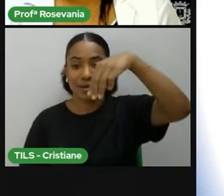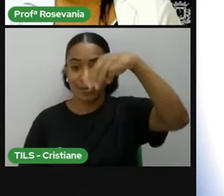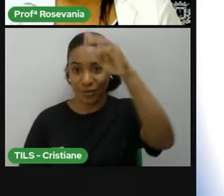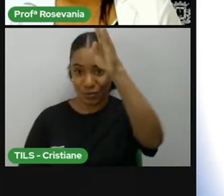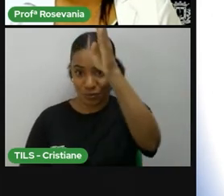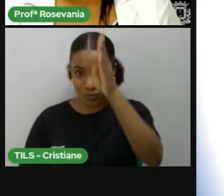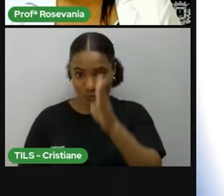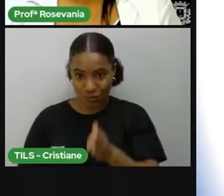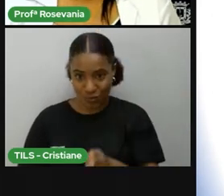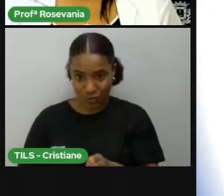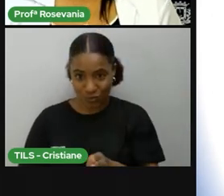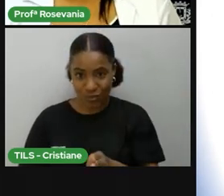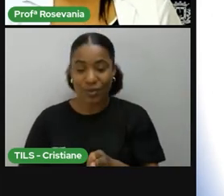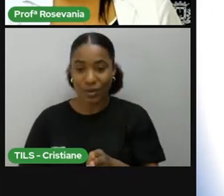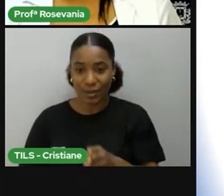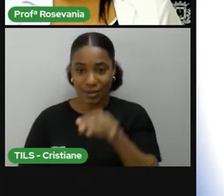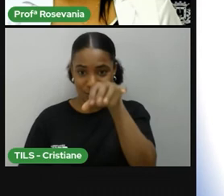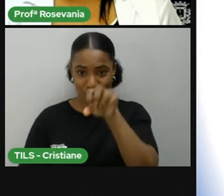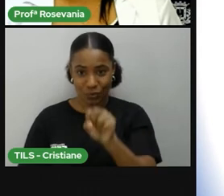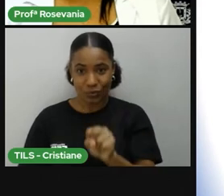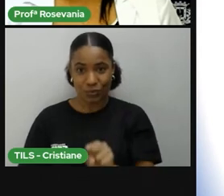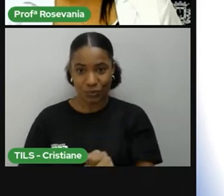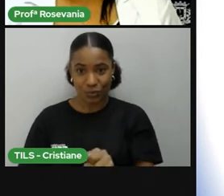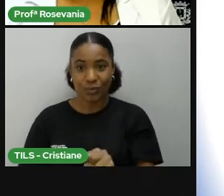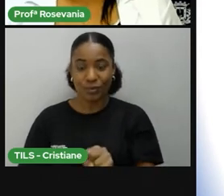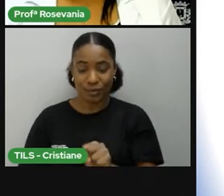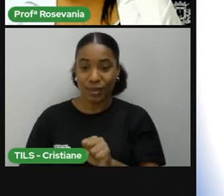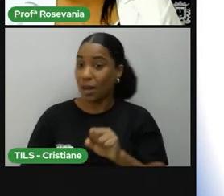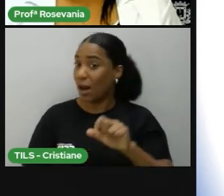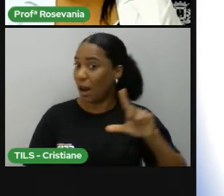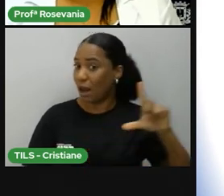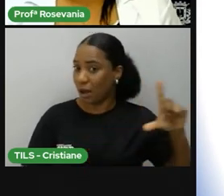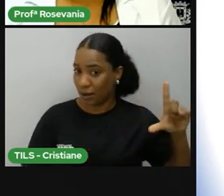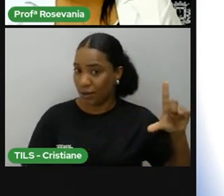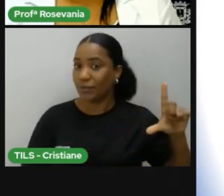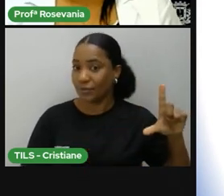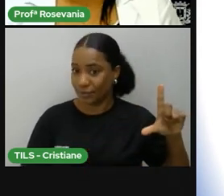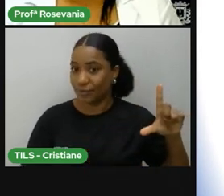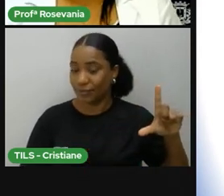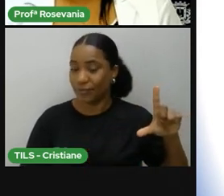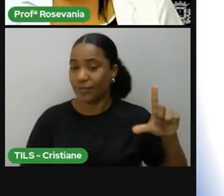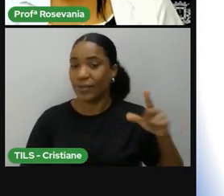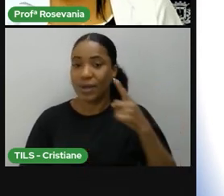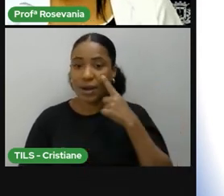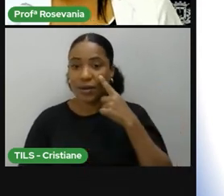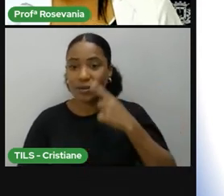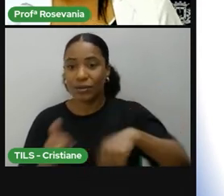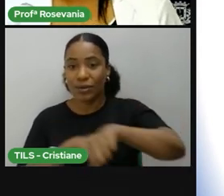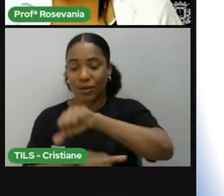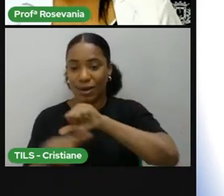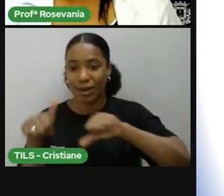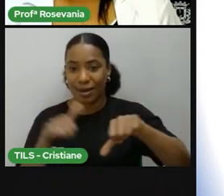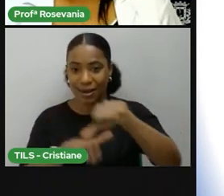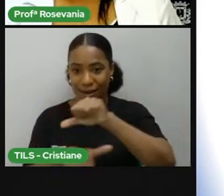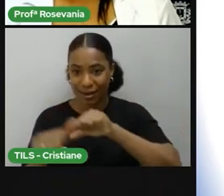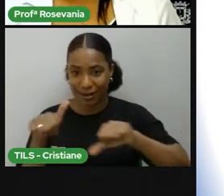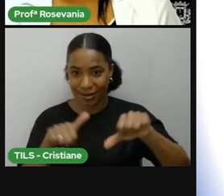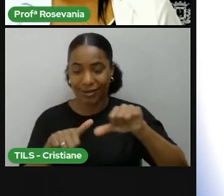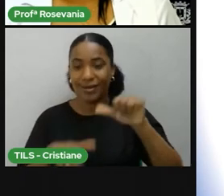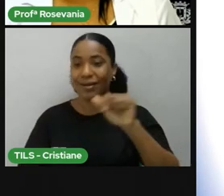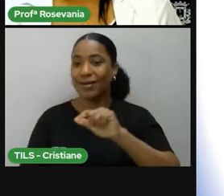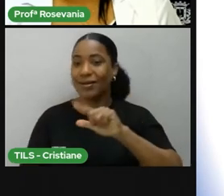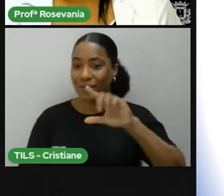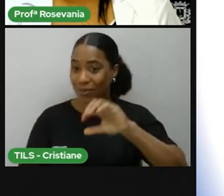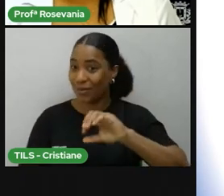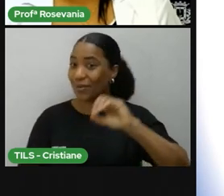né, para as latitudes, e eu vou mudar agora para hemisfério ocidental, o oeste,